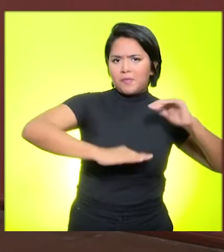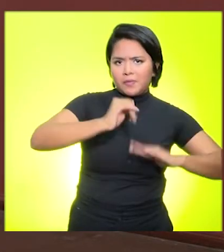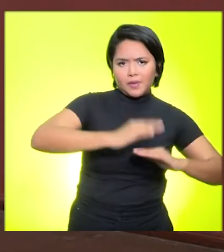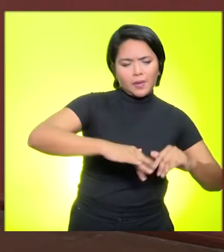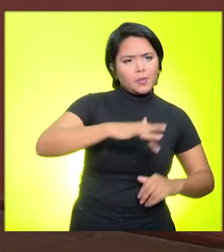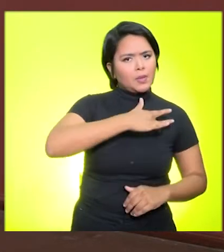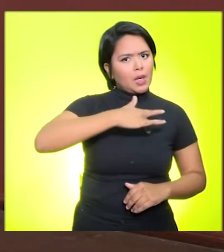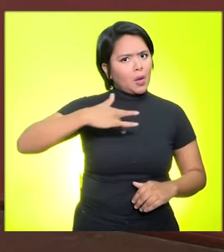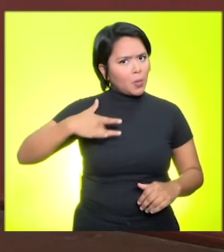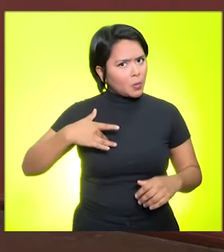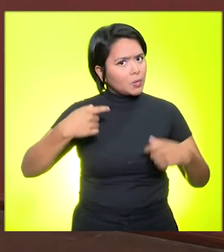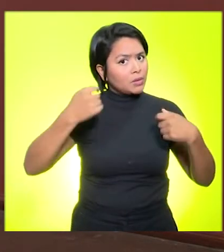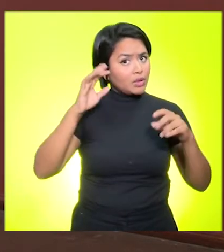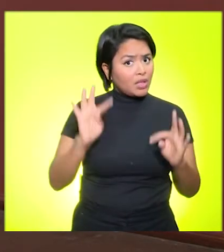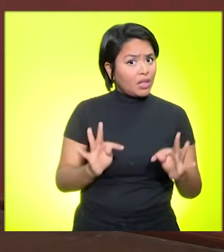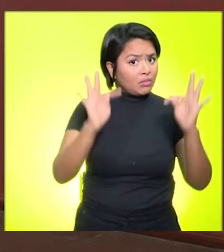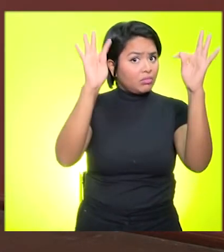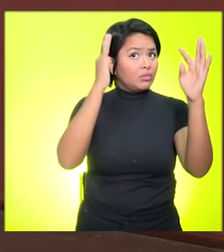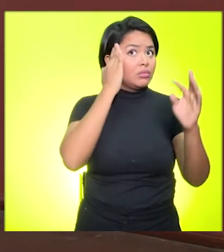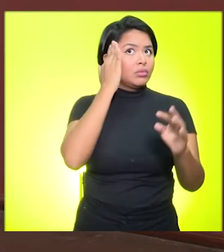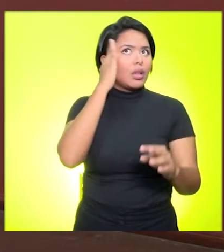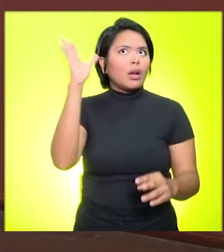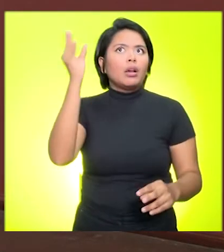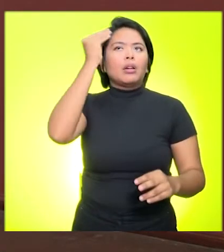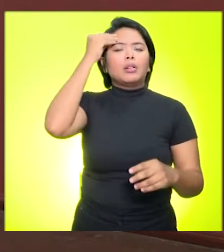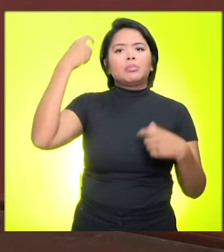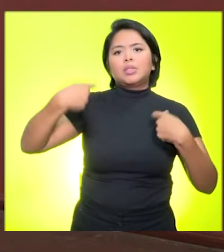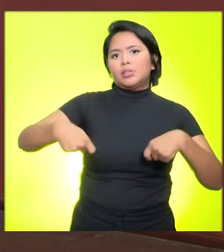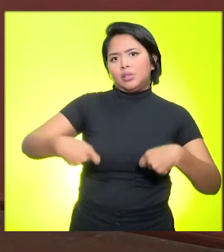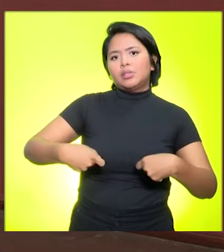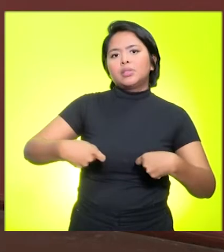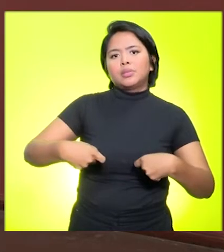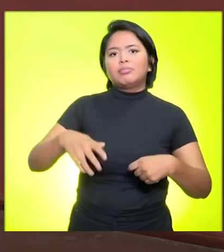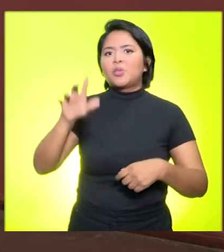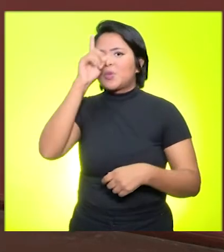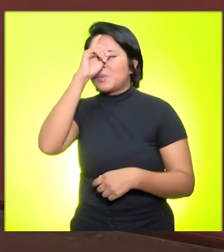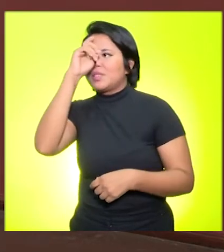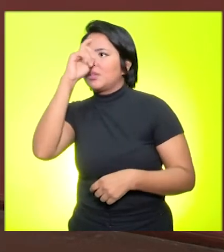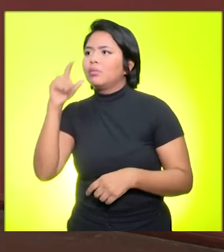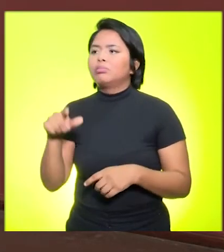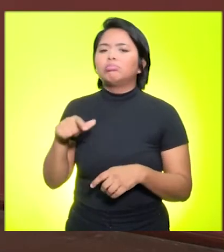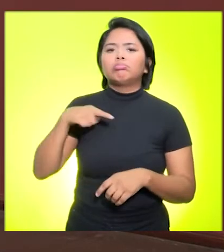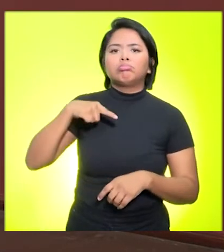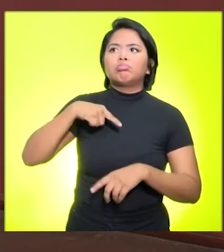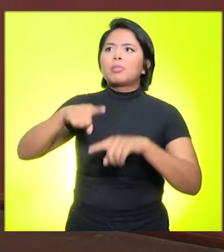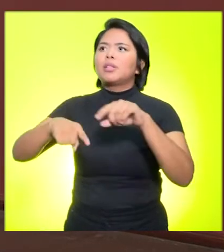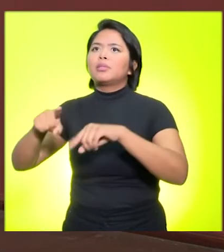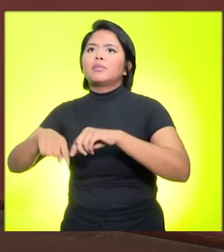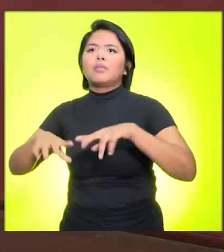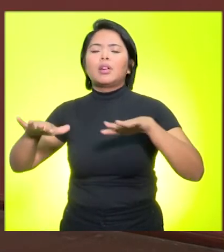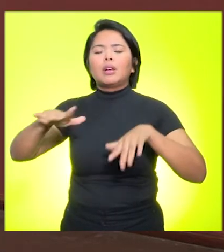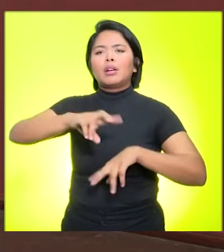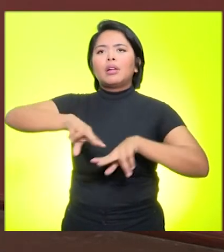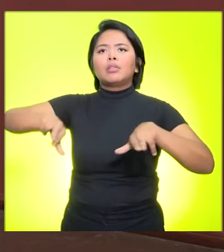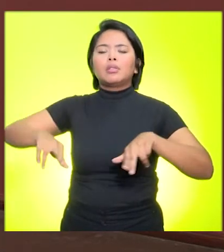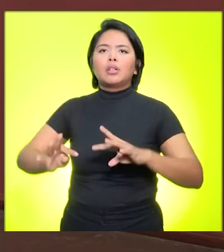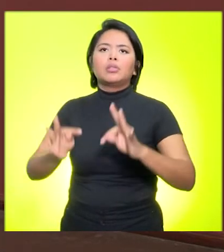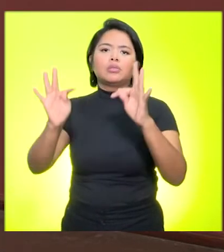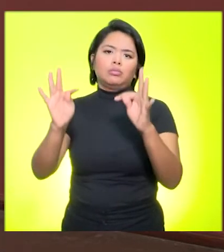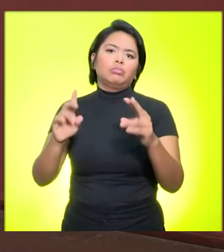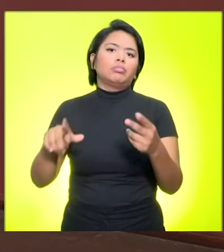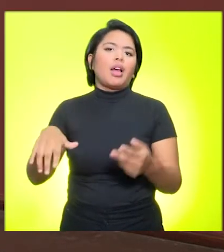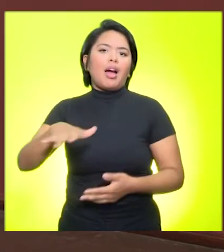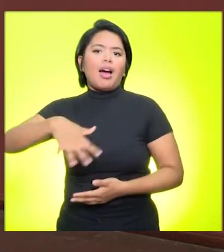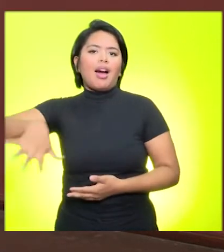tecnologias, porque quando ele for para um hospital, ele vai se deparar com uma série de equipamentos. Um profissional do direito, ele vai precisar de